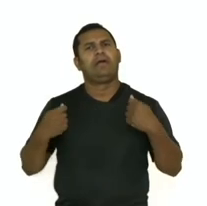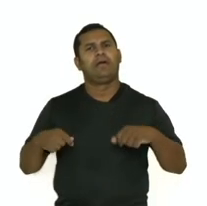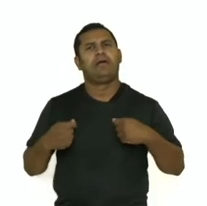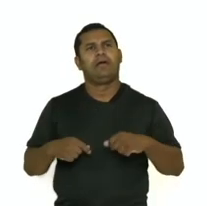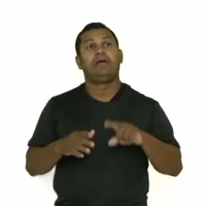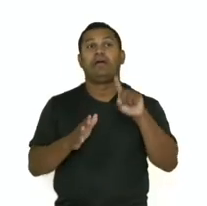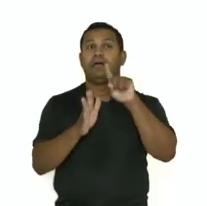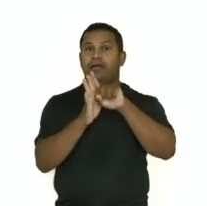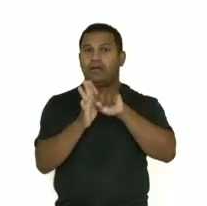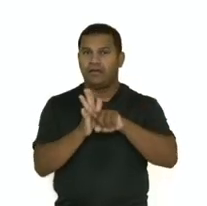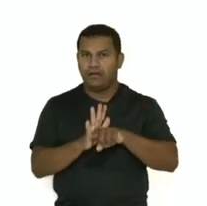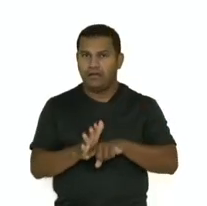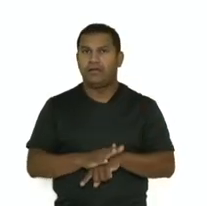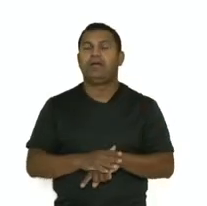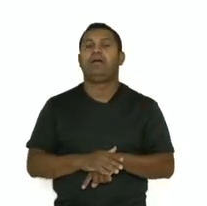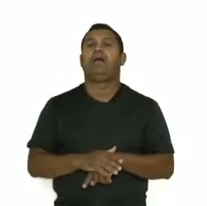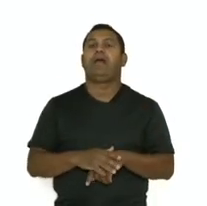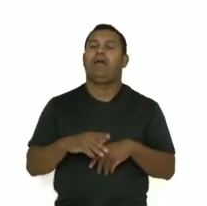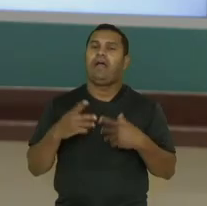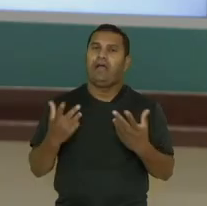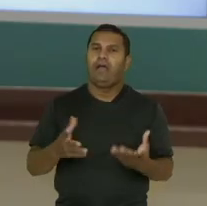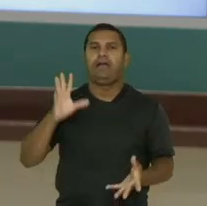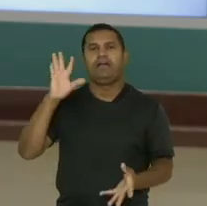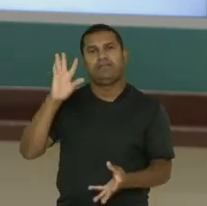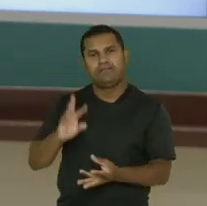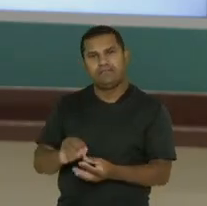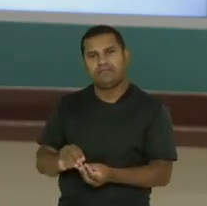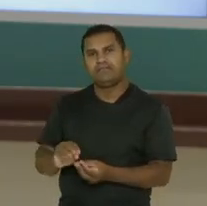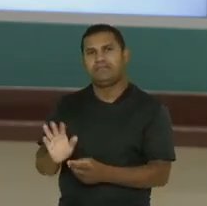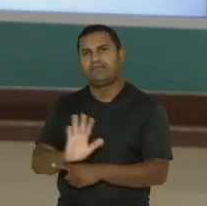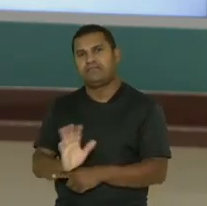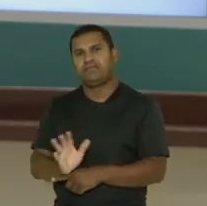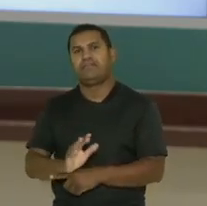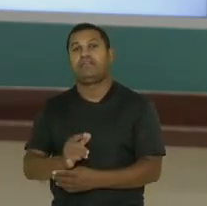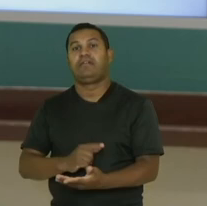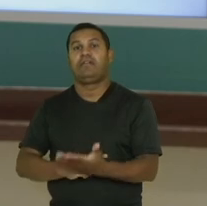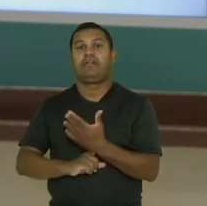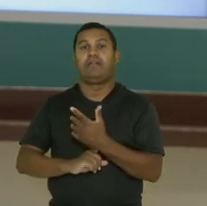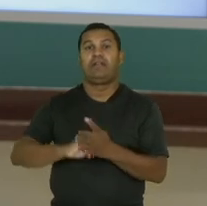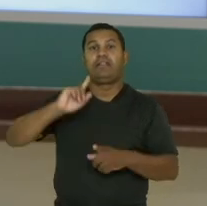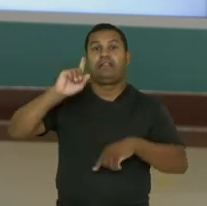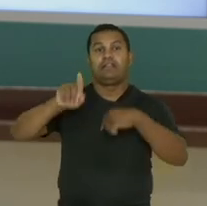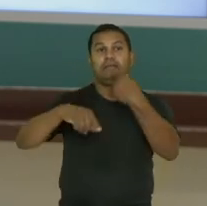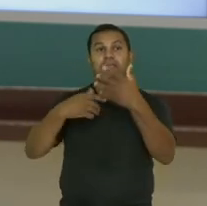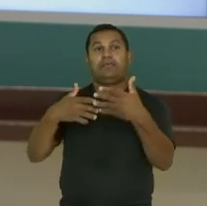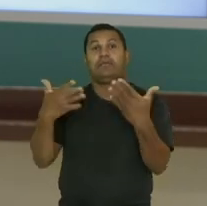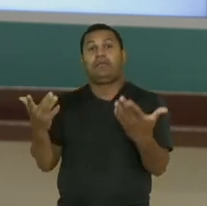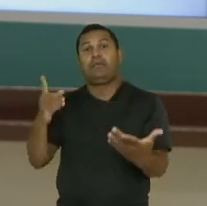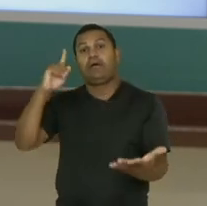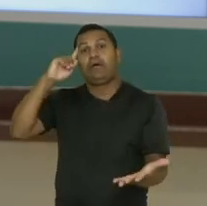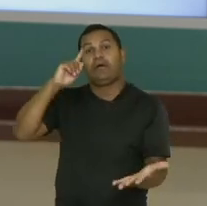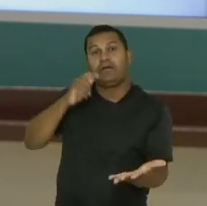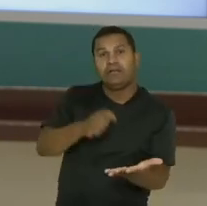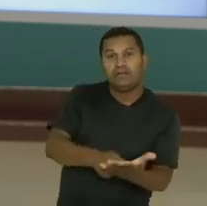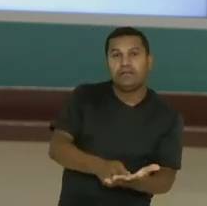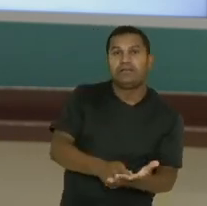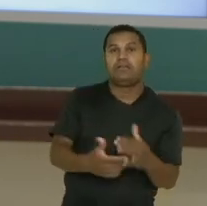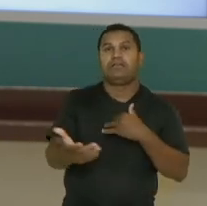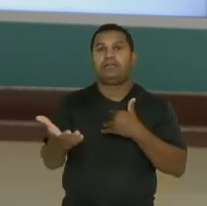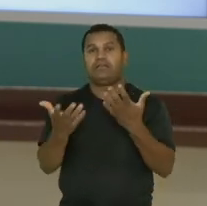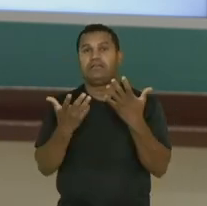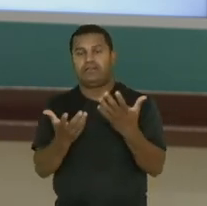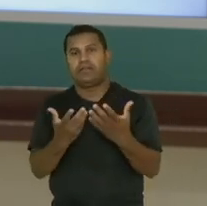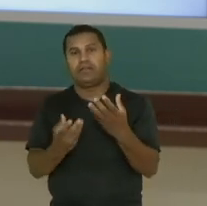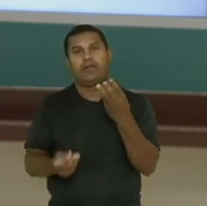dados? É essa análise de dados que vai te ajudar a saber quais são as ações que você terão.